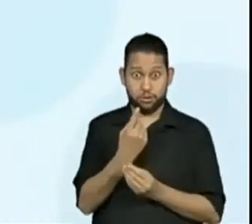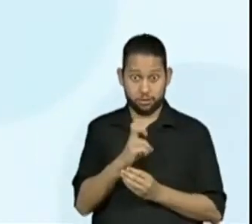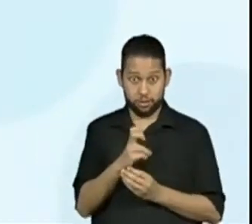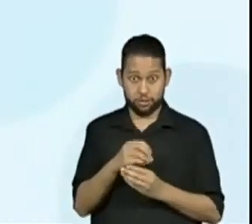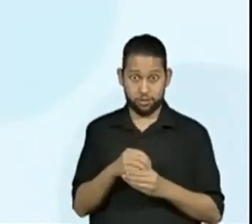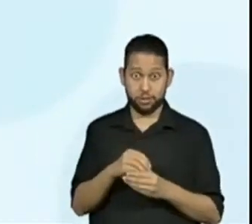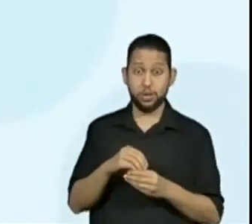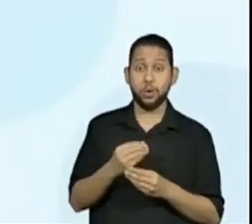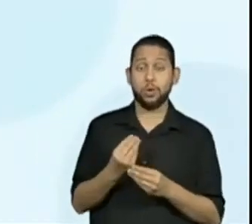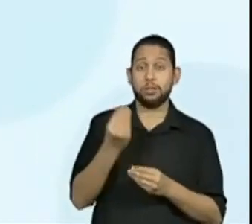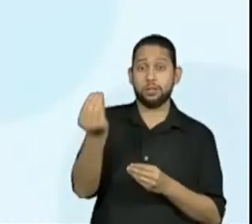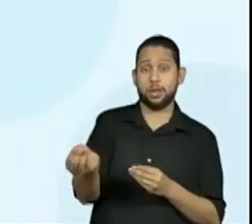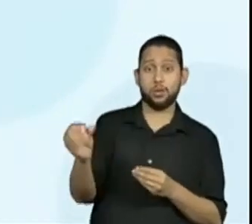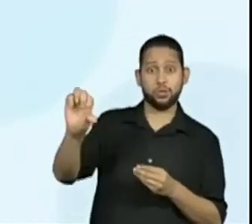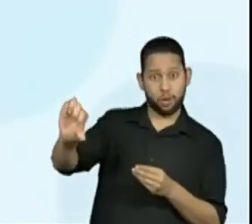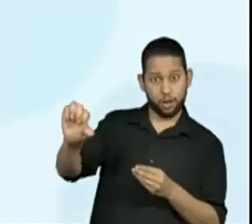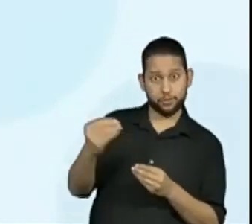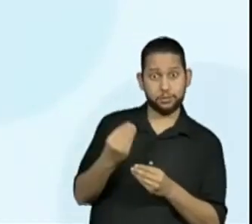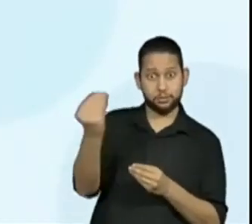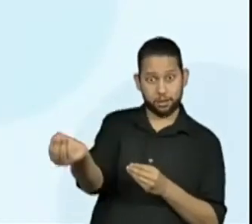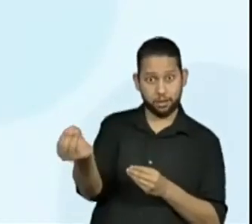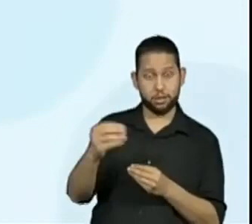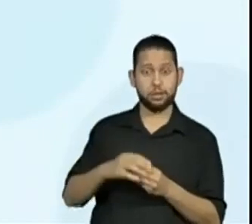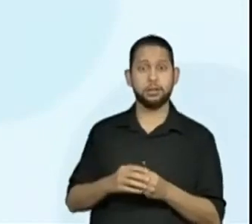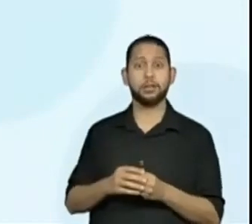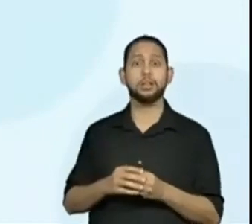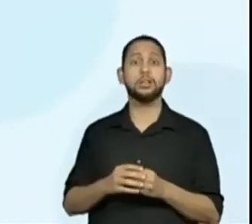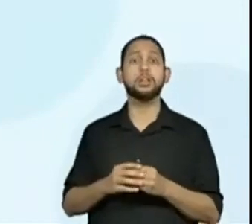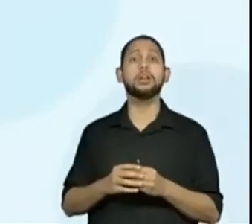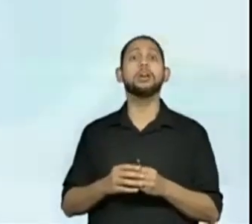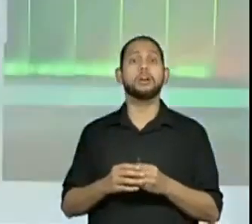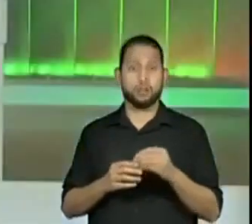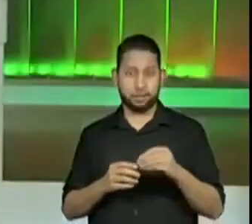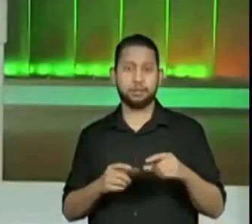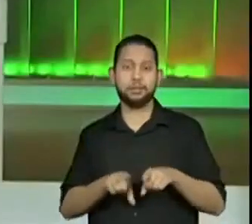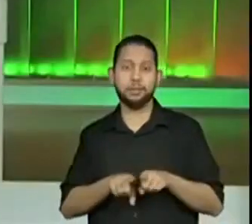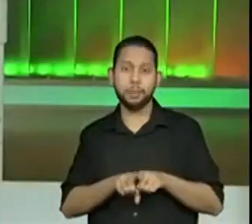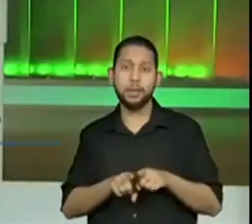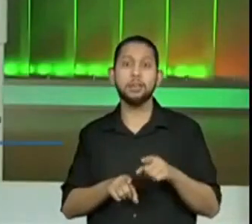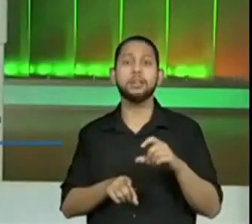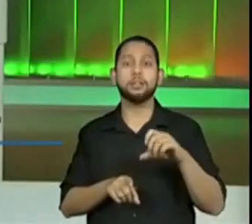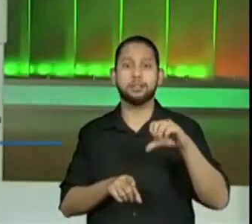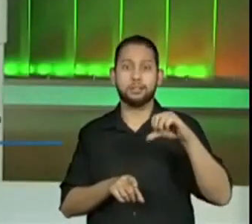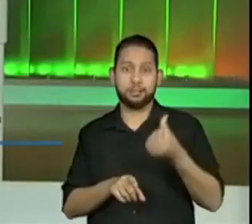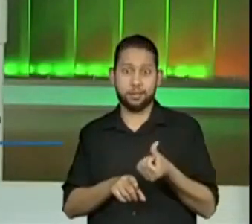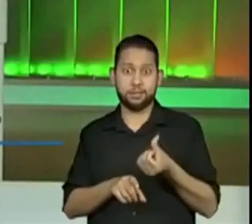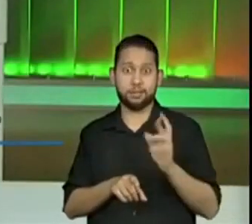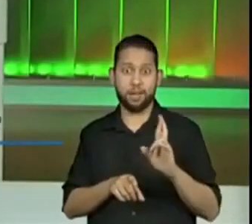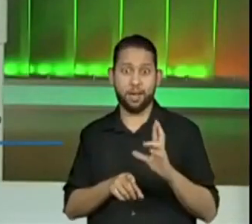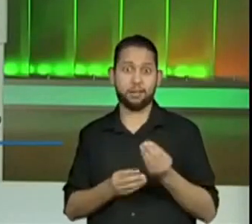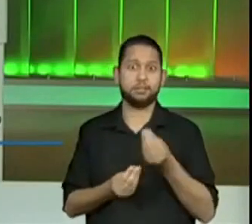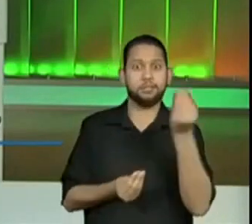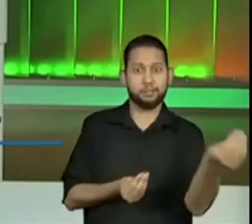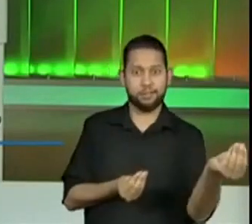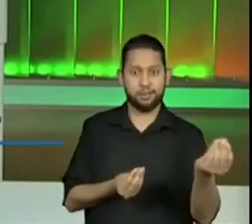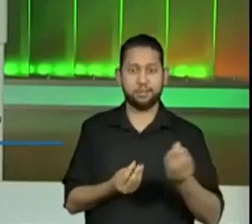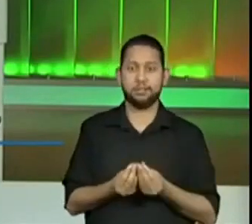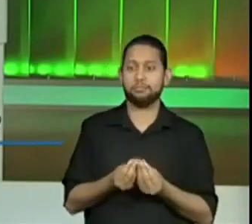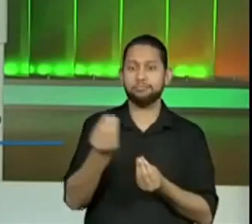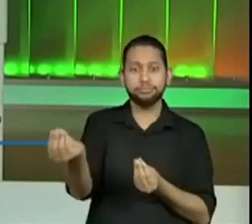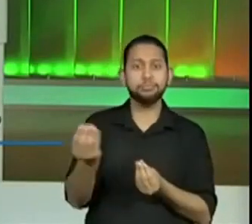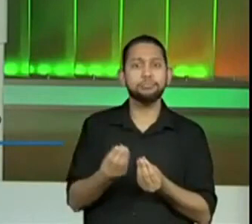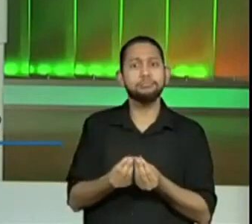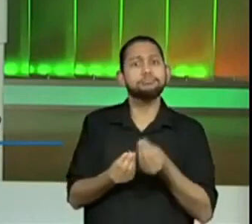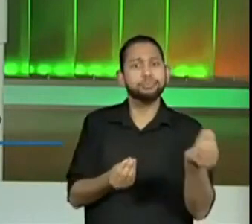6 para outra. Aluna do 5º ano, o que eu quero que vocês visualizem aqui? A gente dividiu os mesmos 15